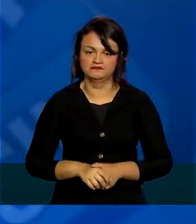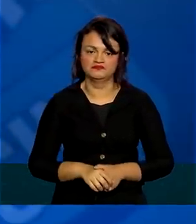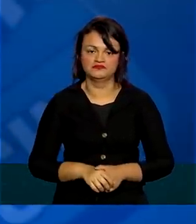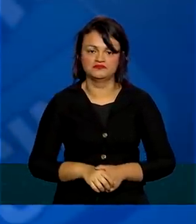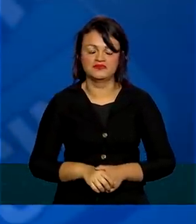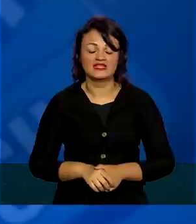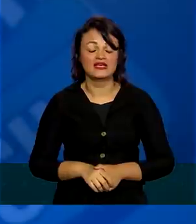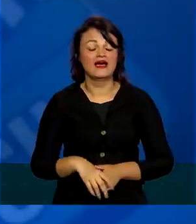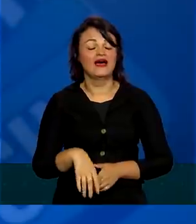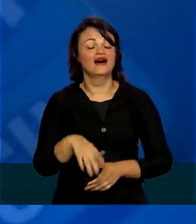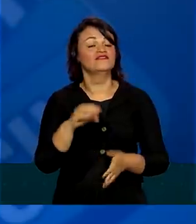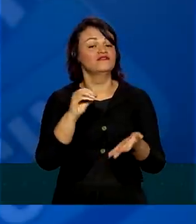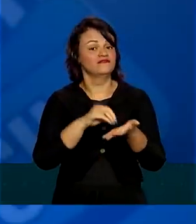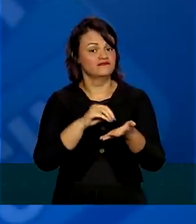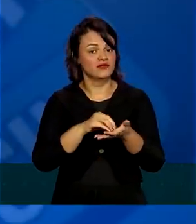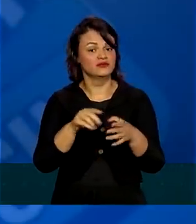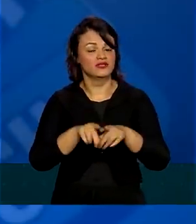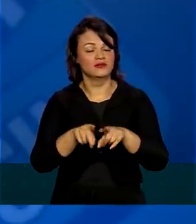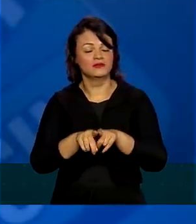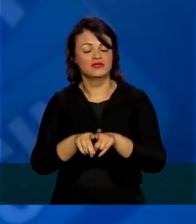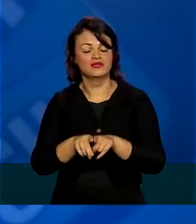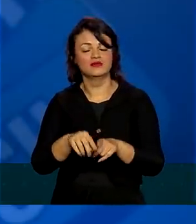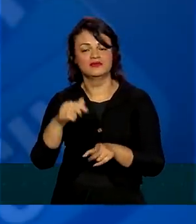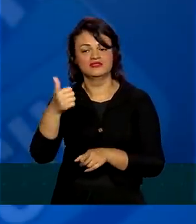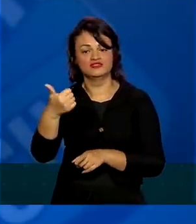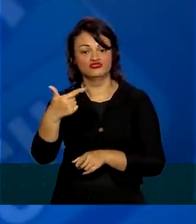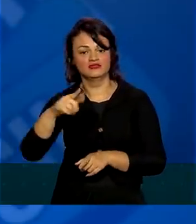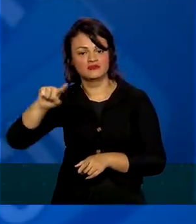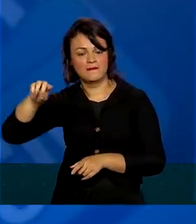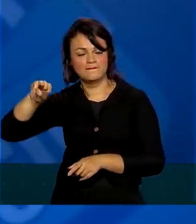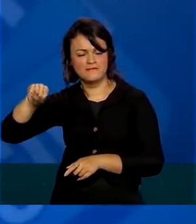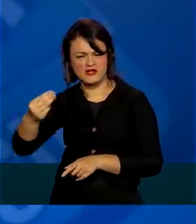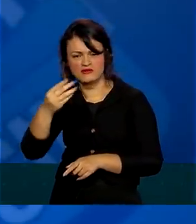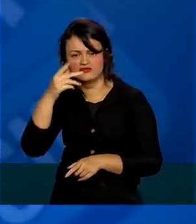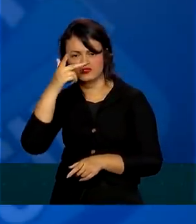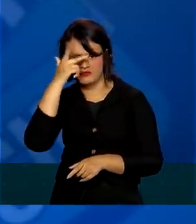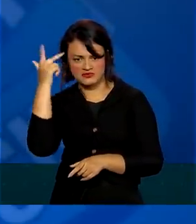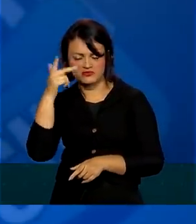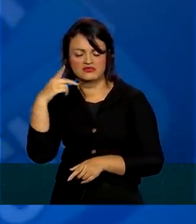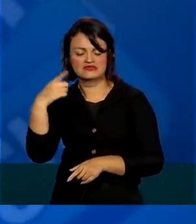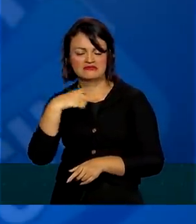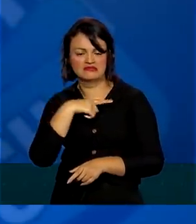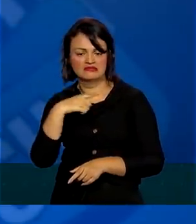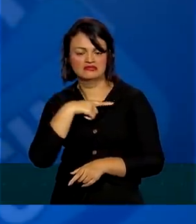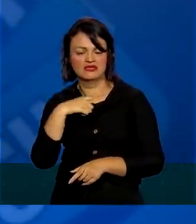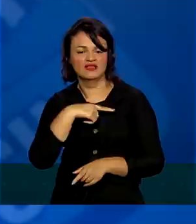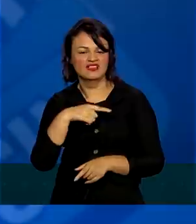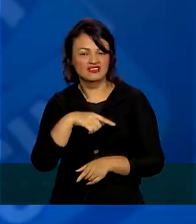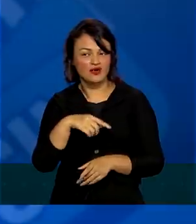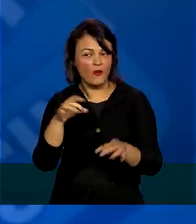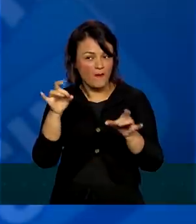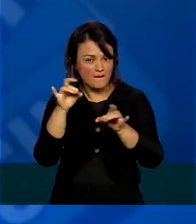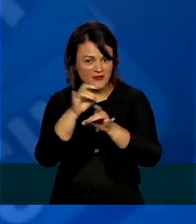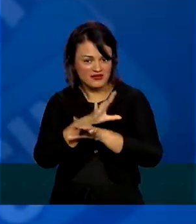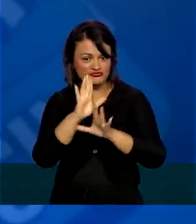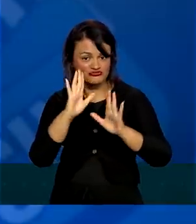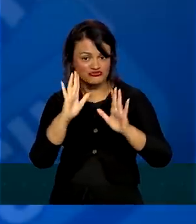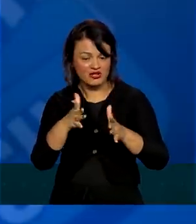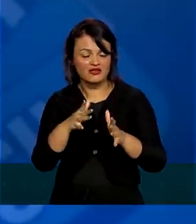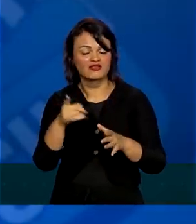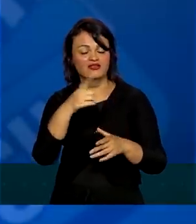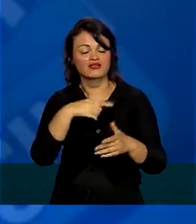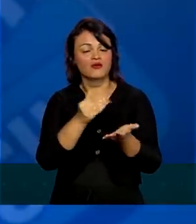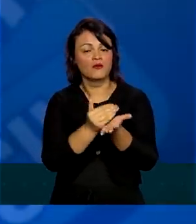ainda temos a diferença, mais 12 milhões de pessoas, em números redondos, que nós